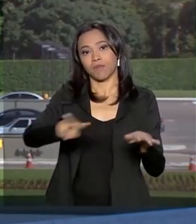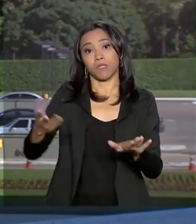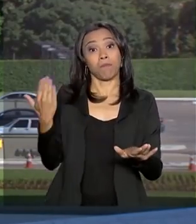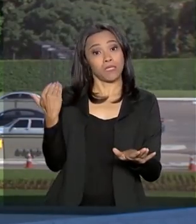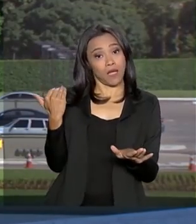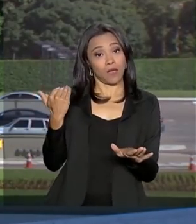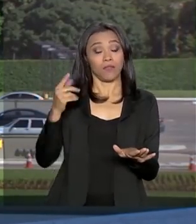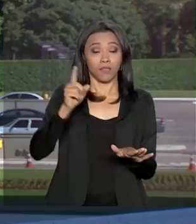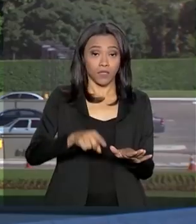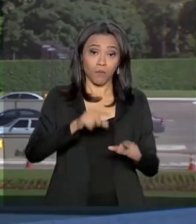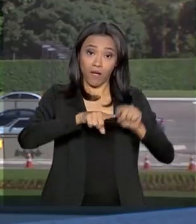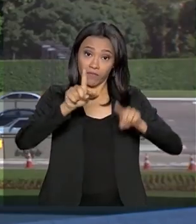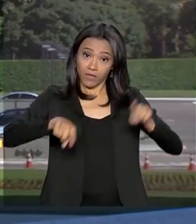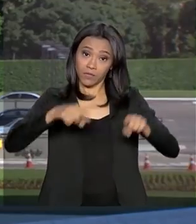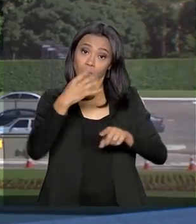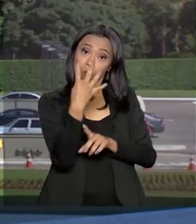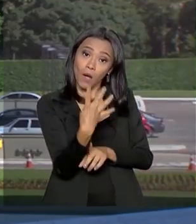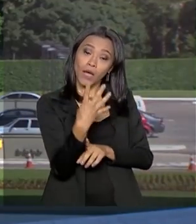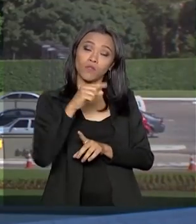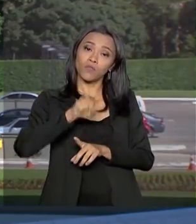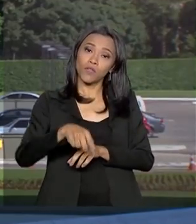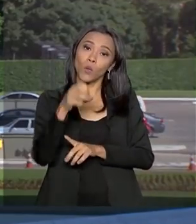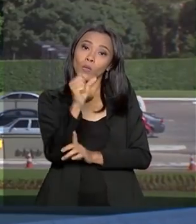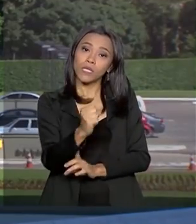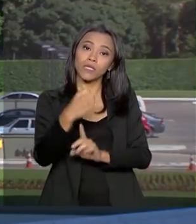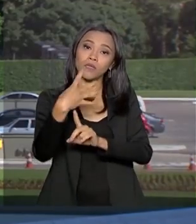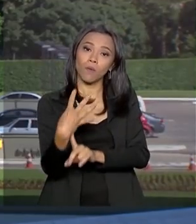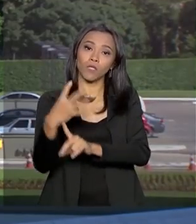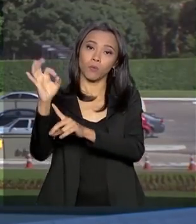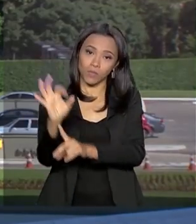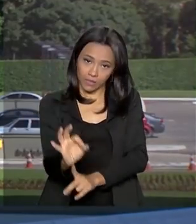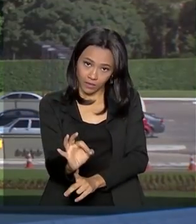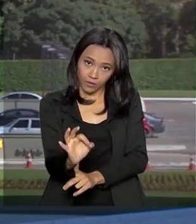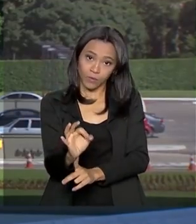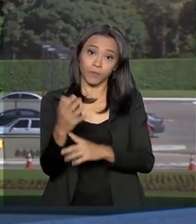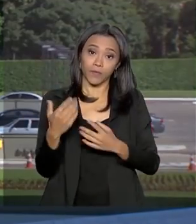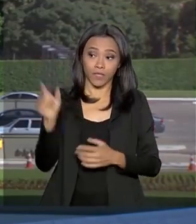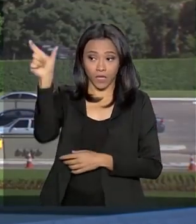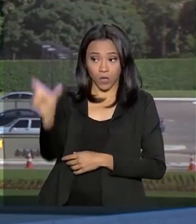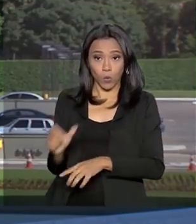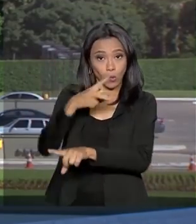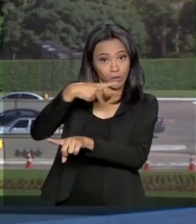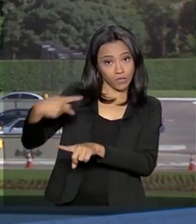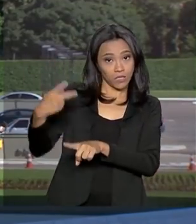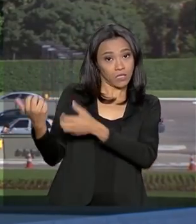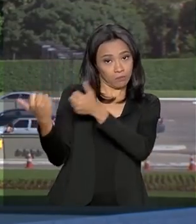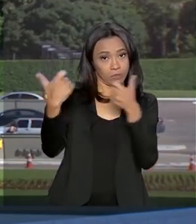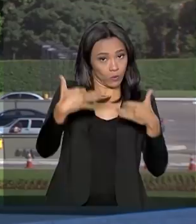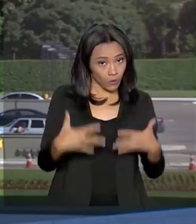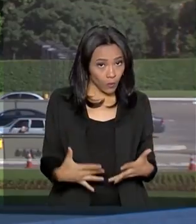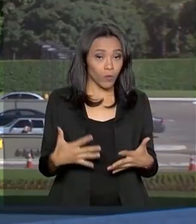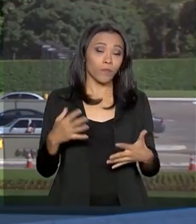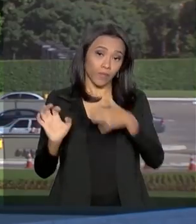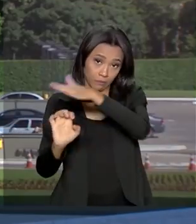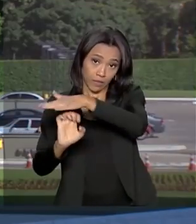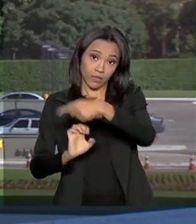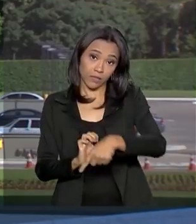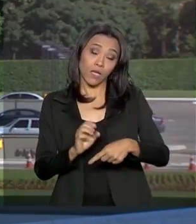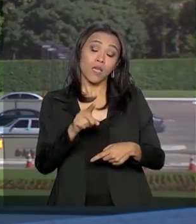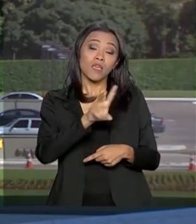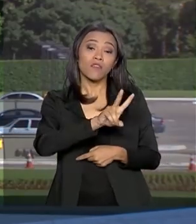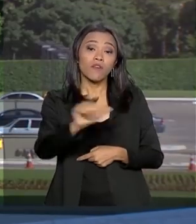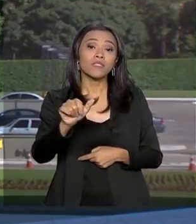ficou em 4,84%. Castelo Branco disse que esse reajuste será aplicado